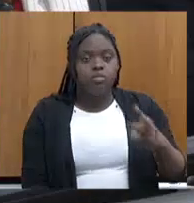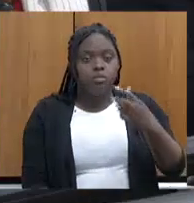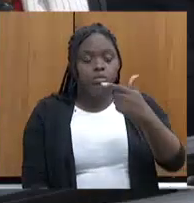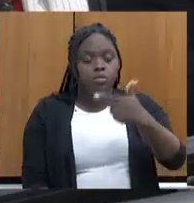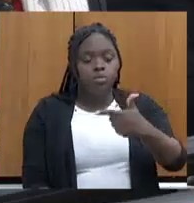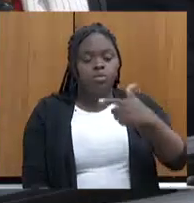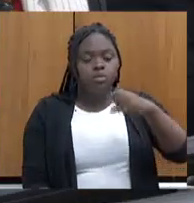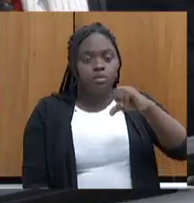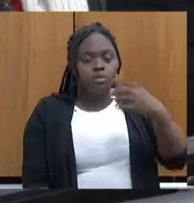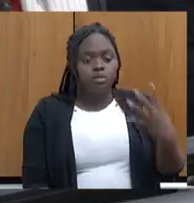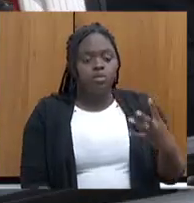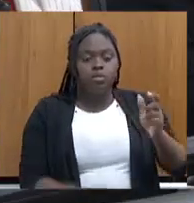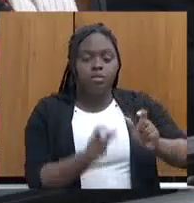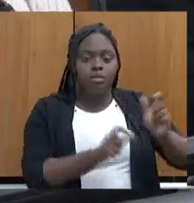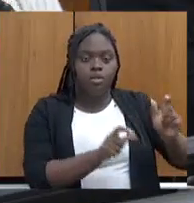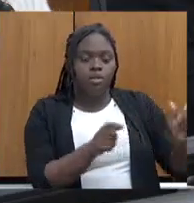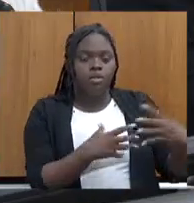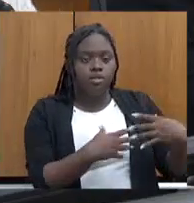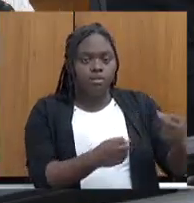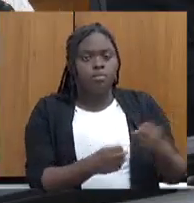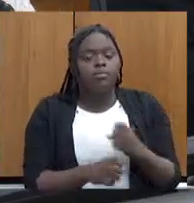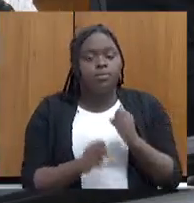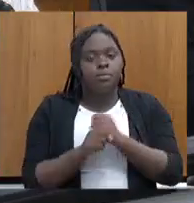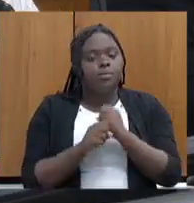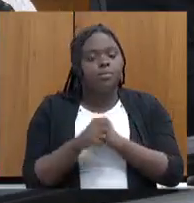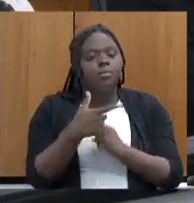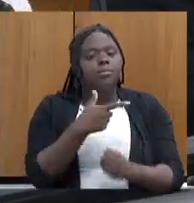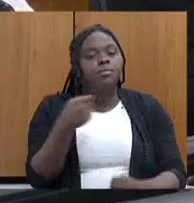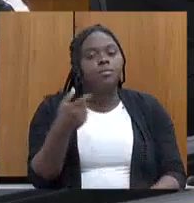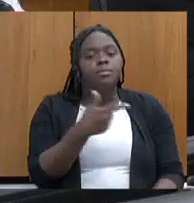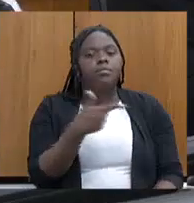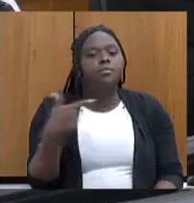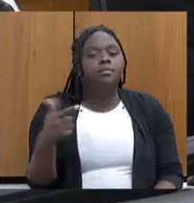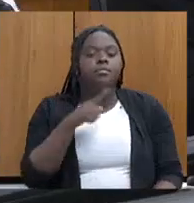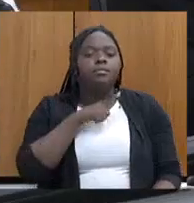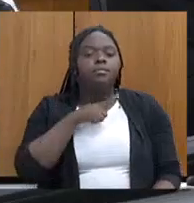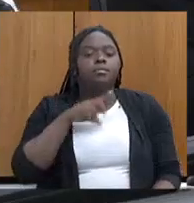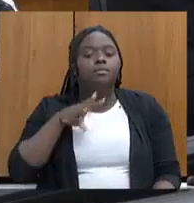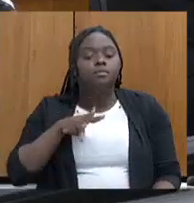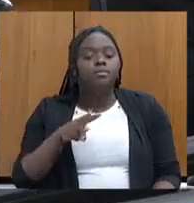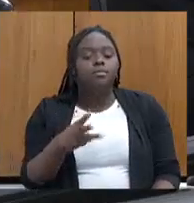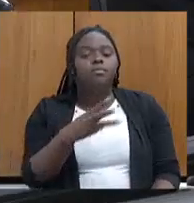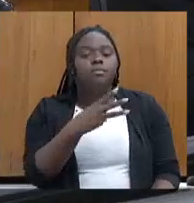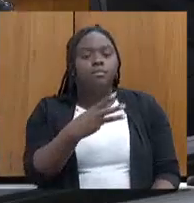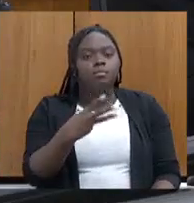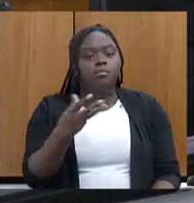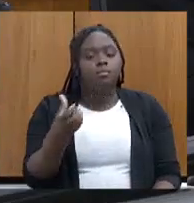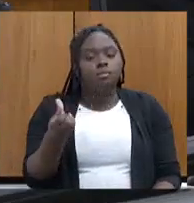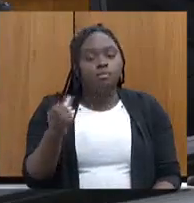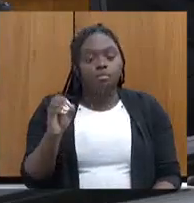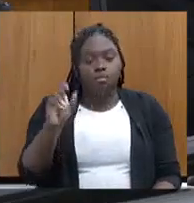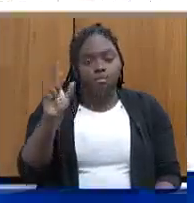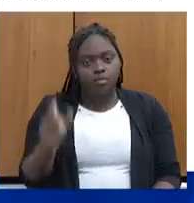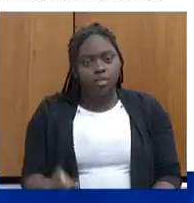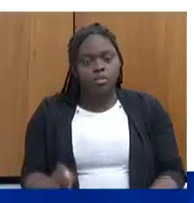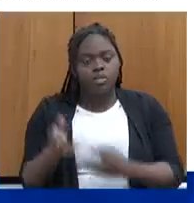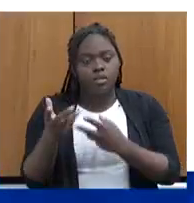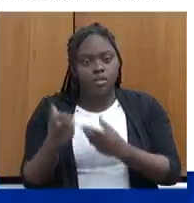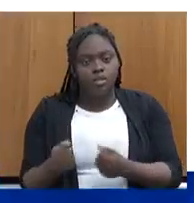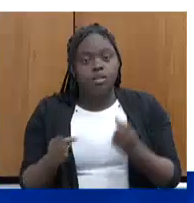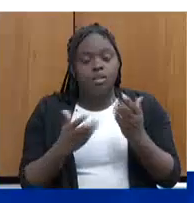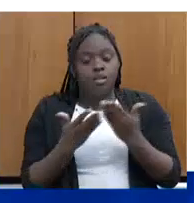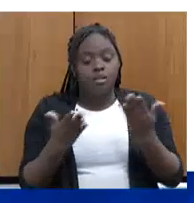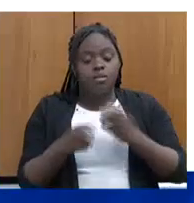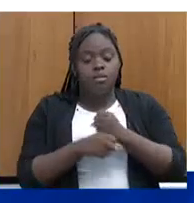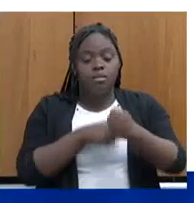atendidas. Em 2022, tivemos 3.600 pessoas atendidas em 31 municípios. E para 2023, está